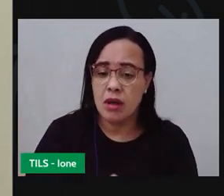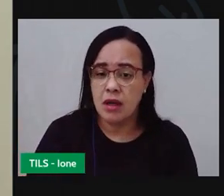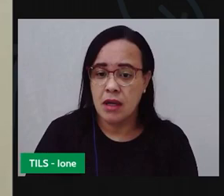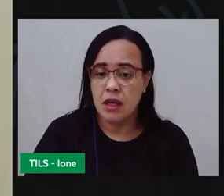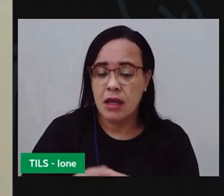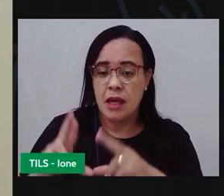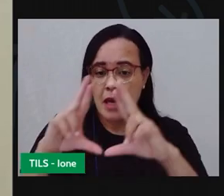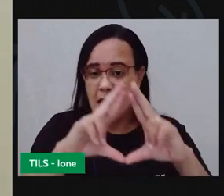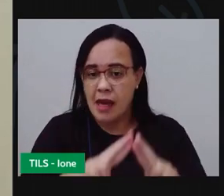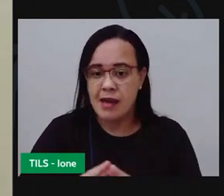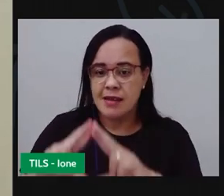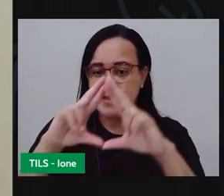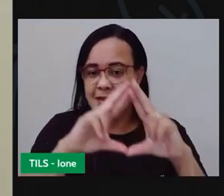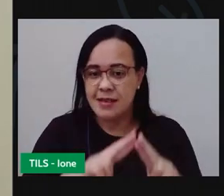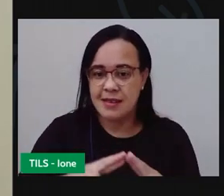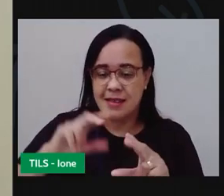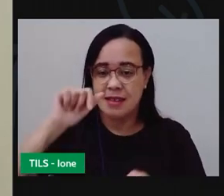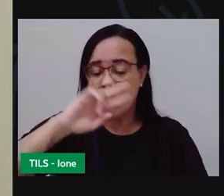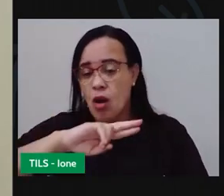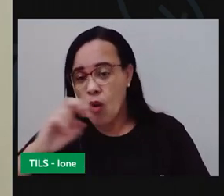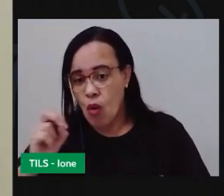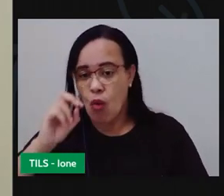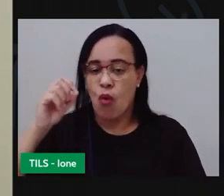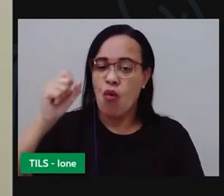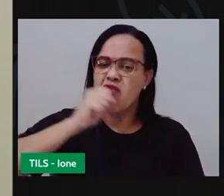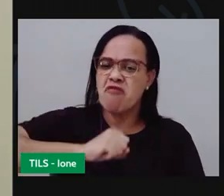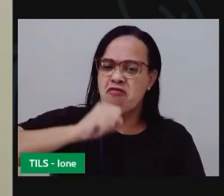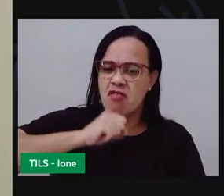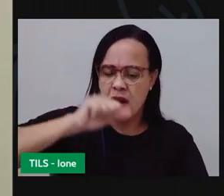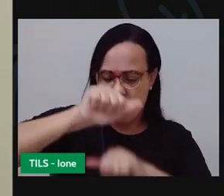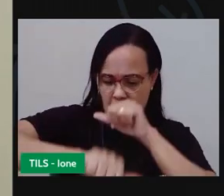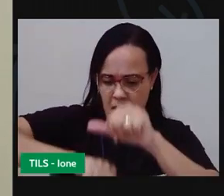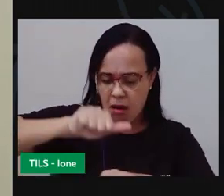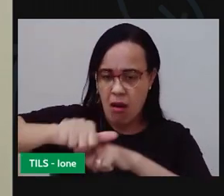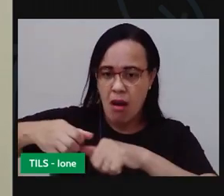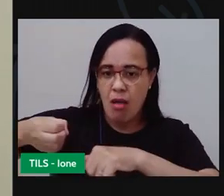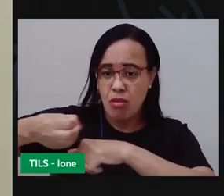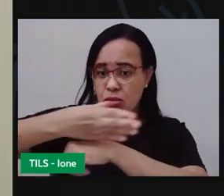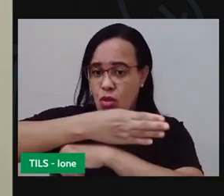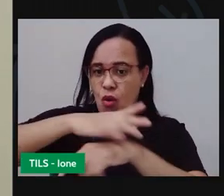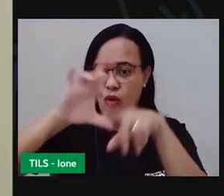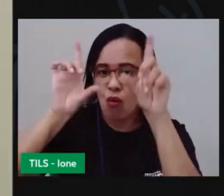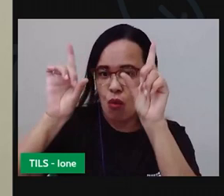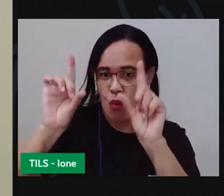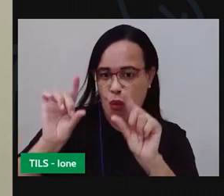é diminuir o consumo de matéria-prima.